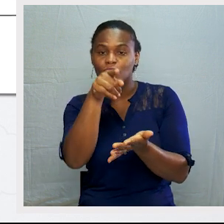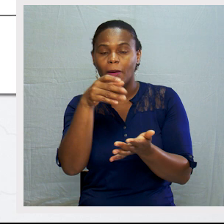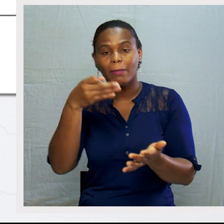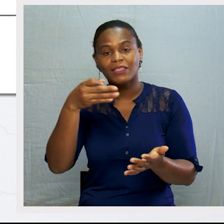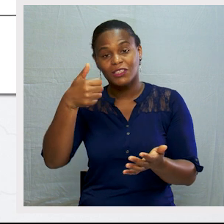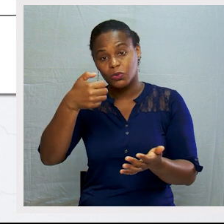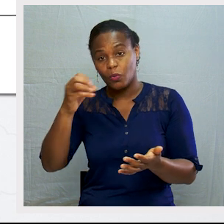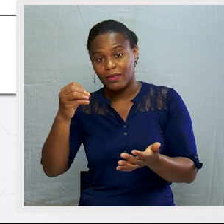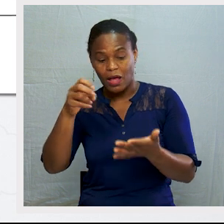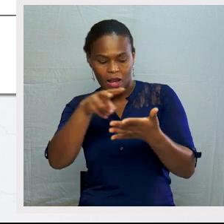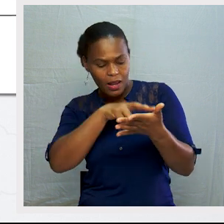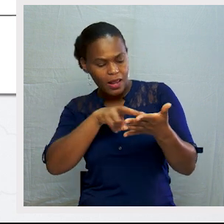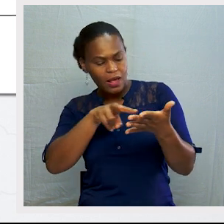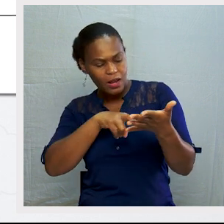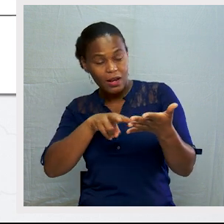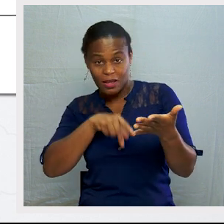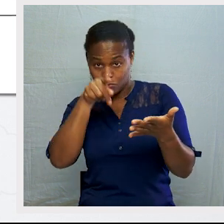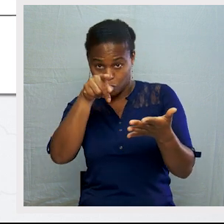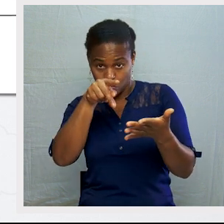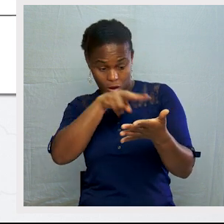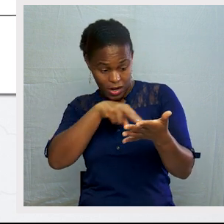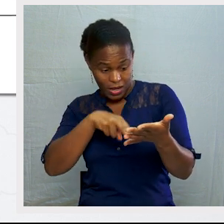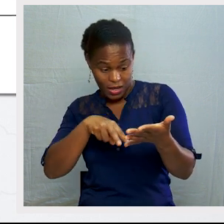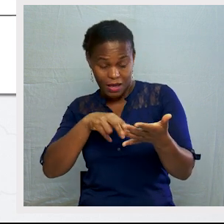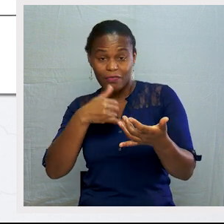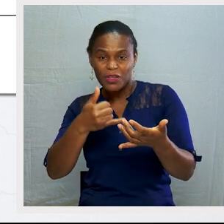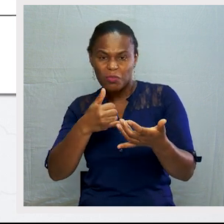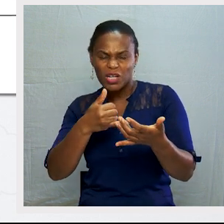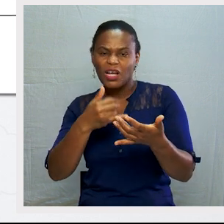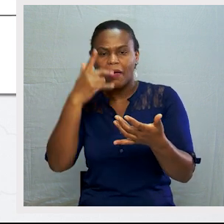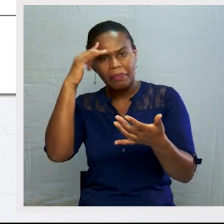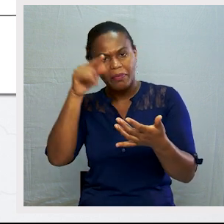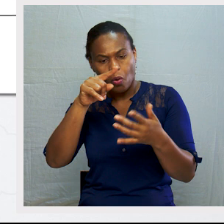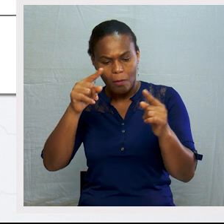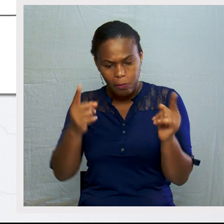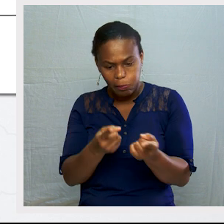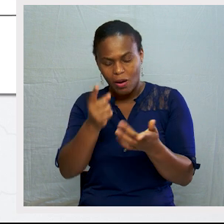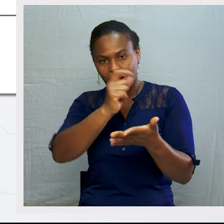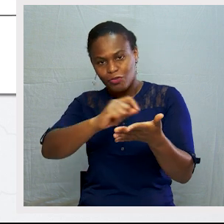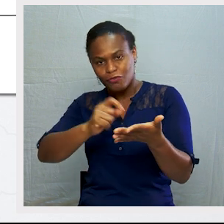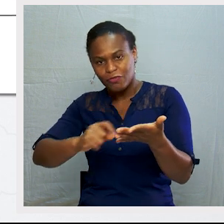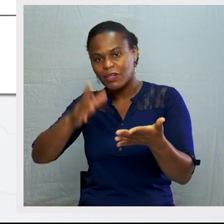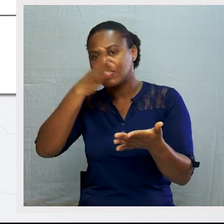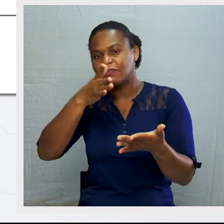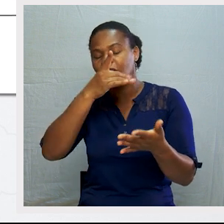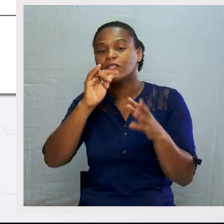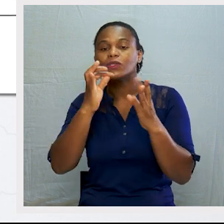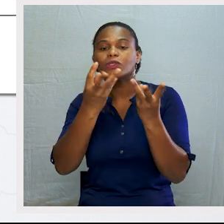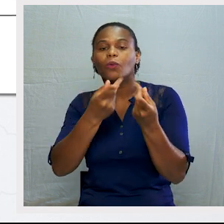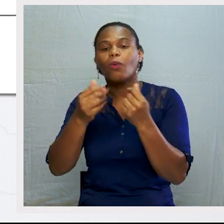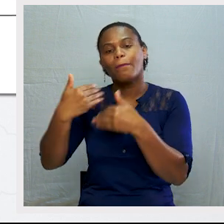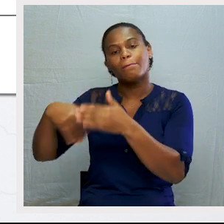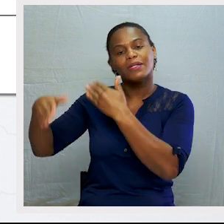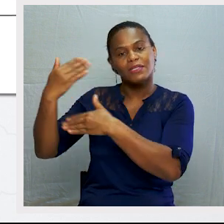façam a leitura e o resumo do conteúdo. Atividades econômicas do passado.